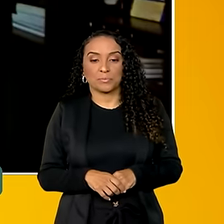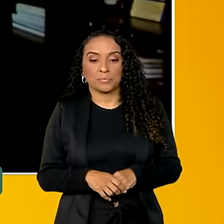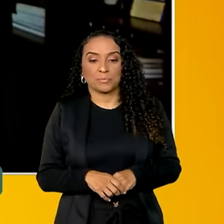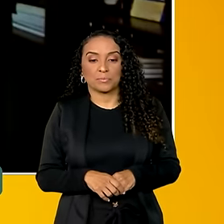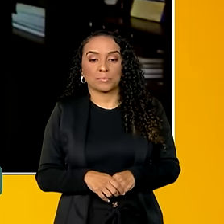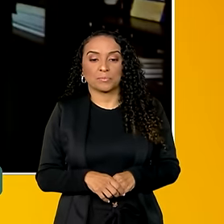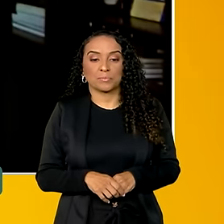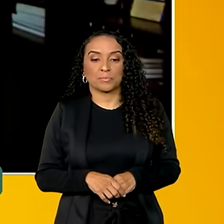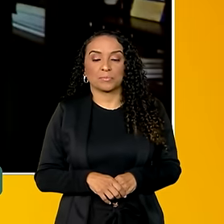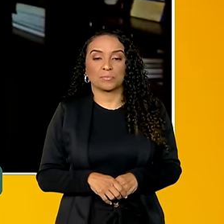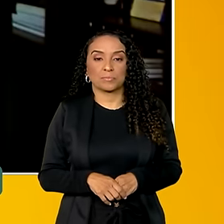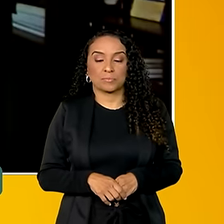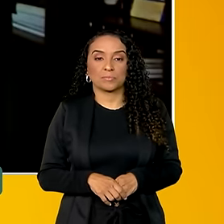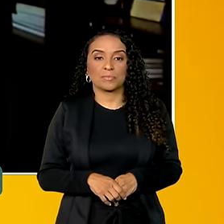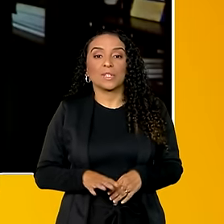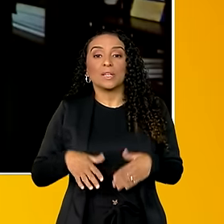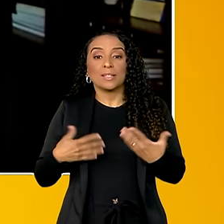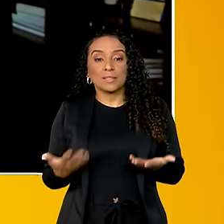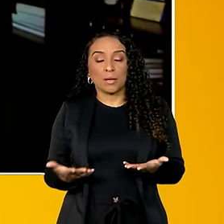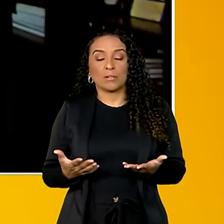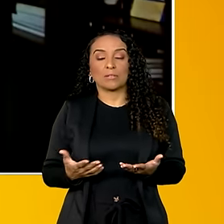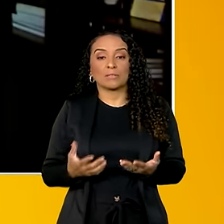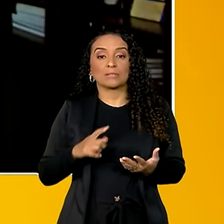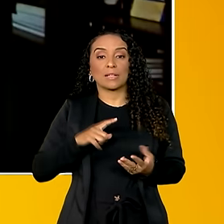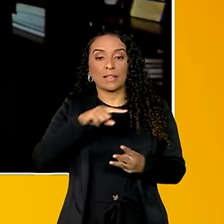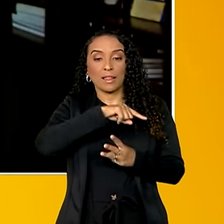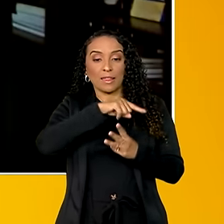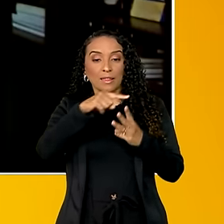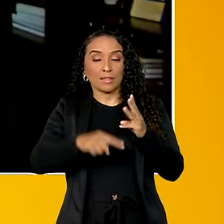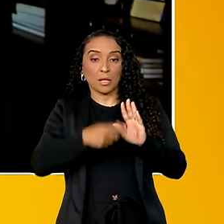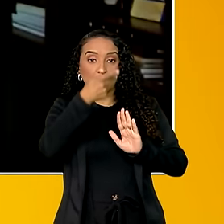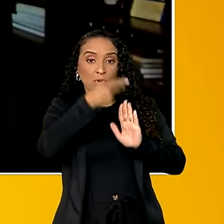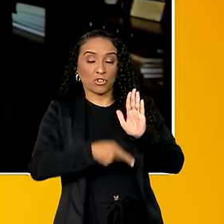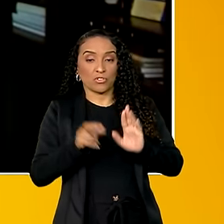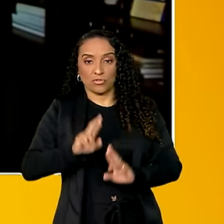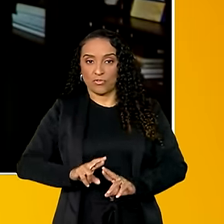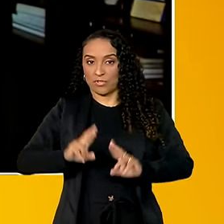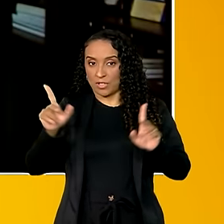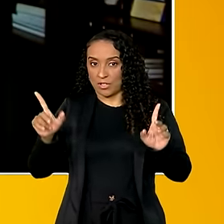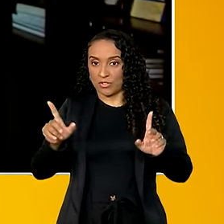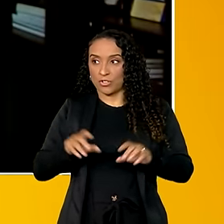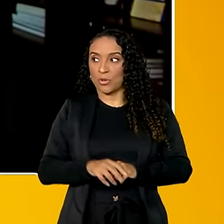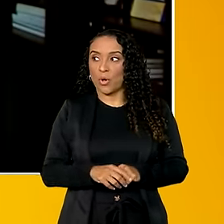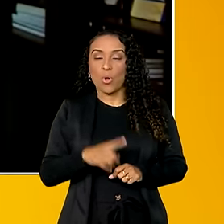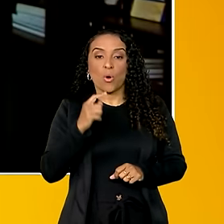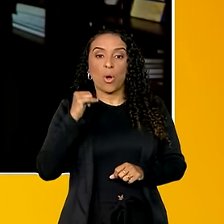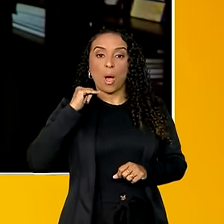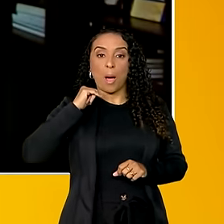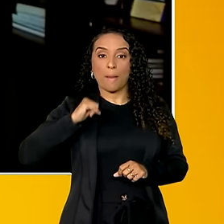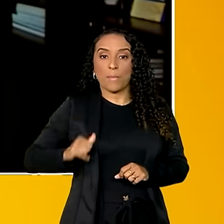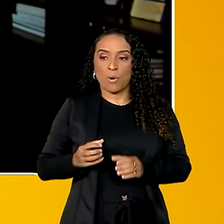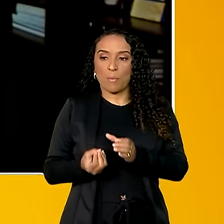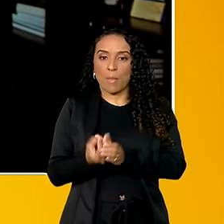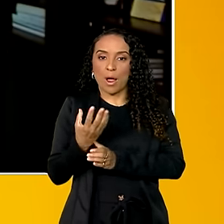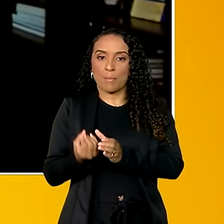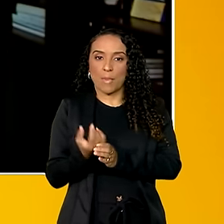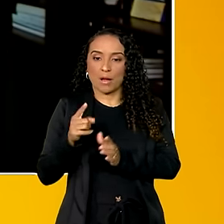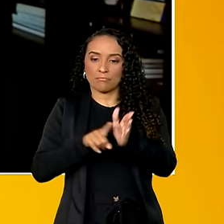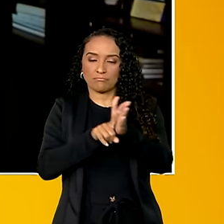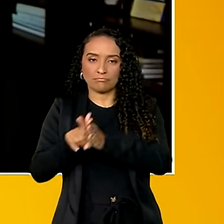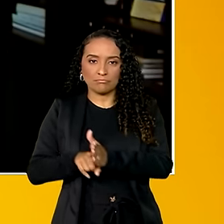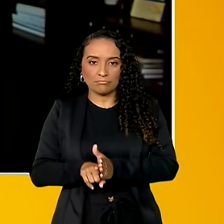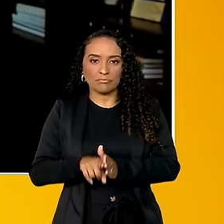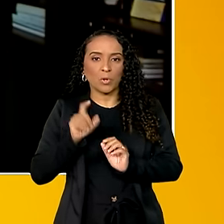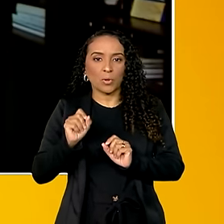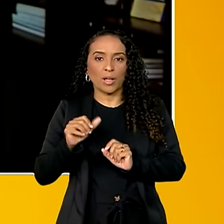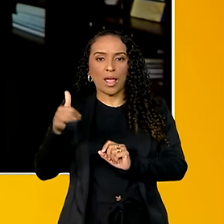Então, Karine, são, como eu disse, três projetos distintos. Um são as bolsas de produtividade e pesquisa, que